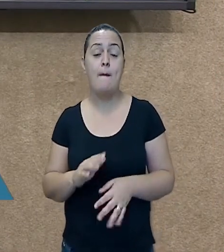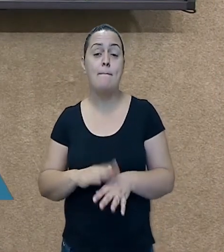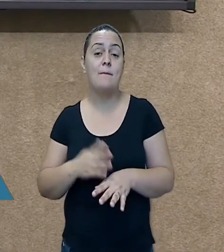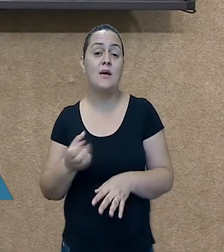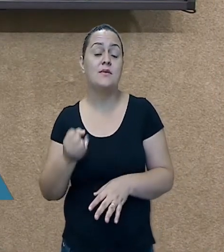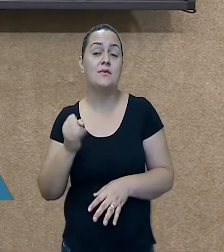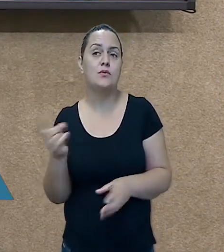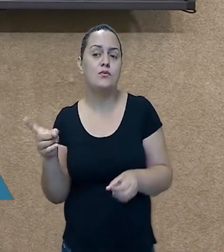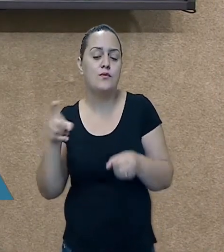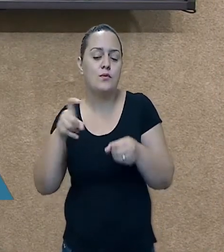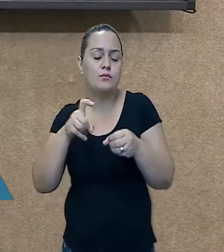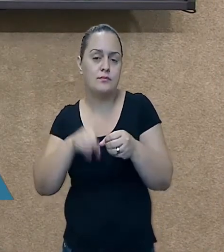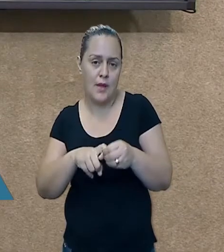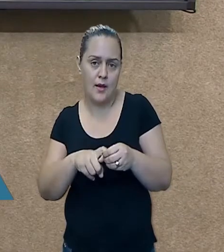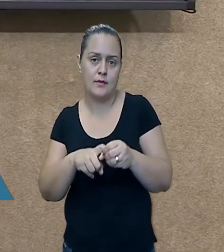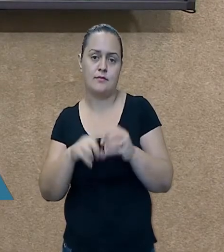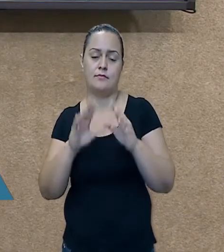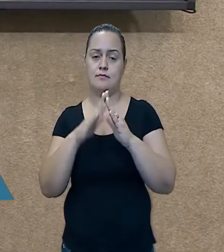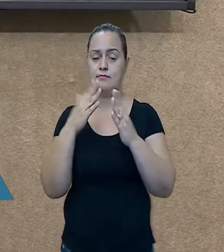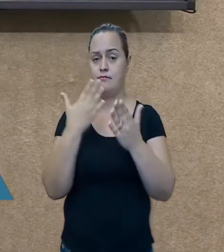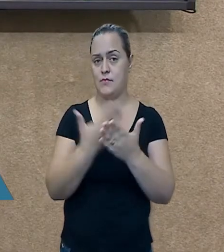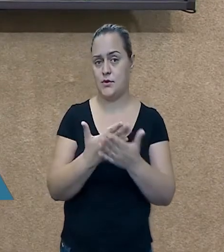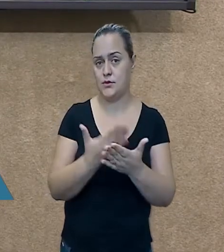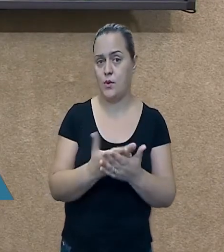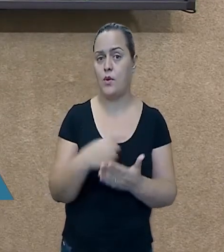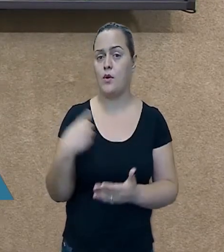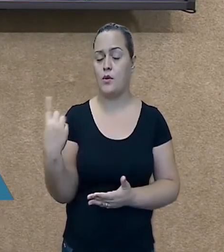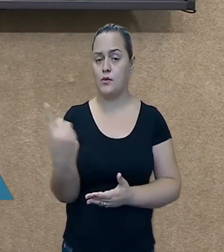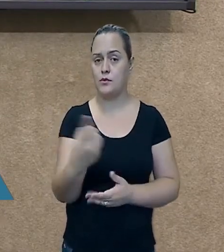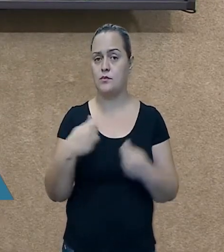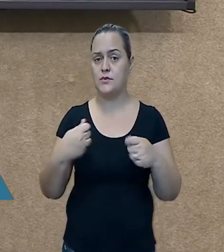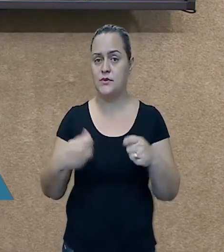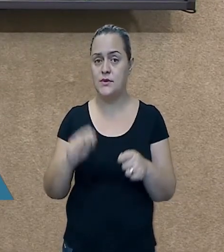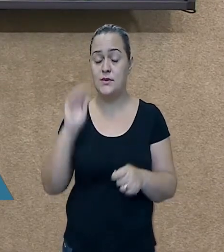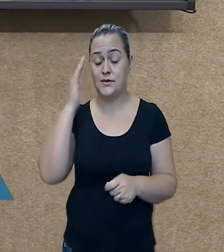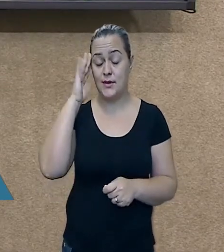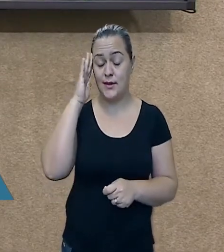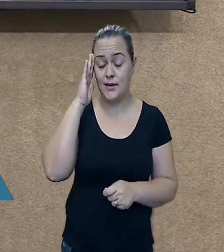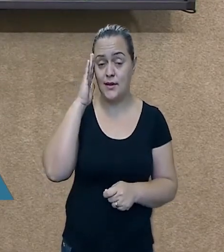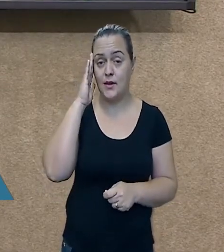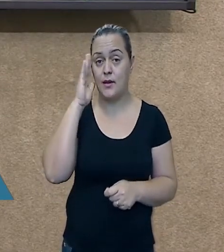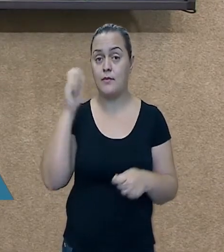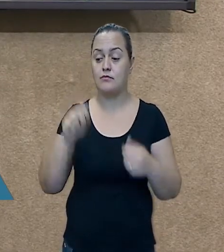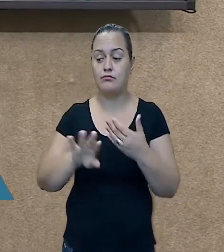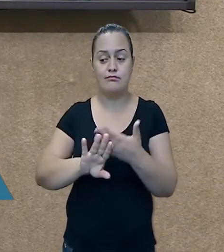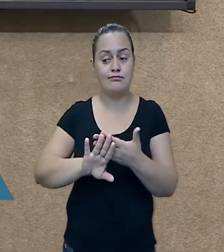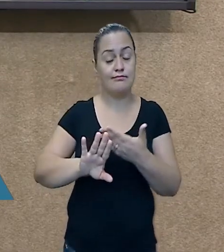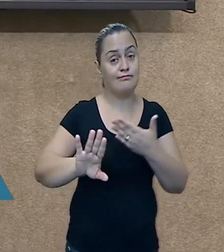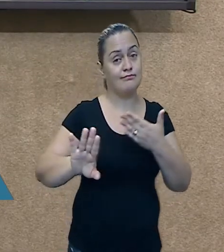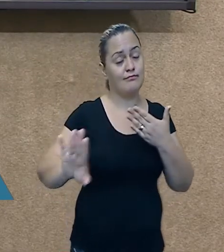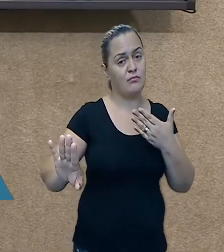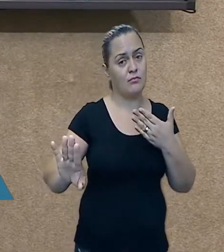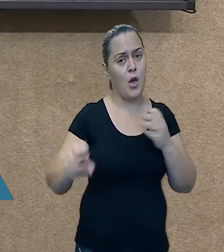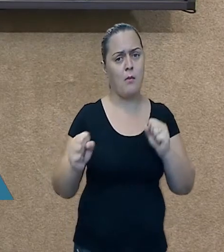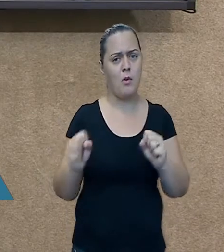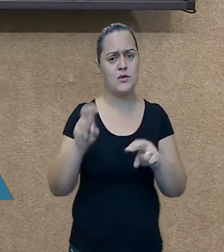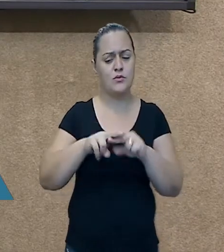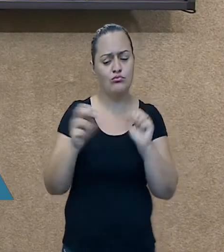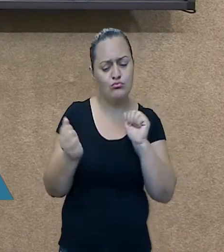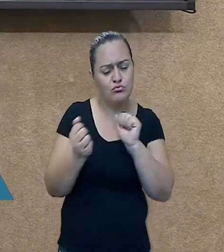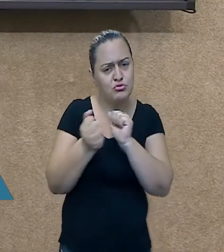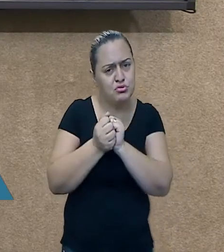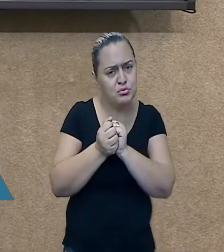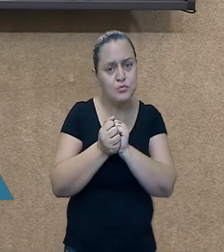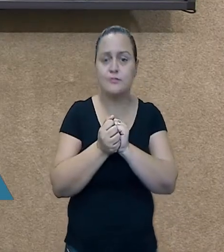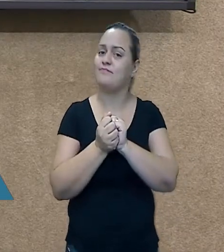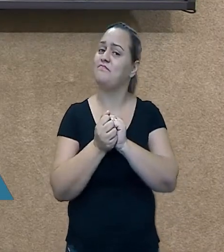não podemos ficar próximos uns dos outros, como a gente ficava antes, não é isso? Sentado, juntinho, brincando